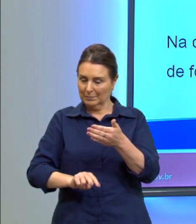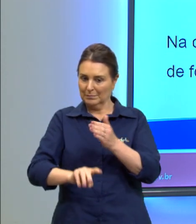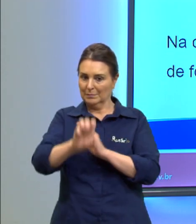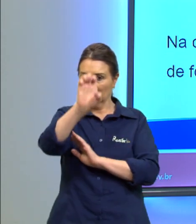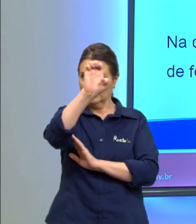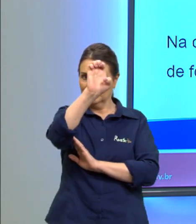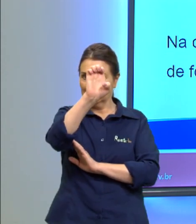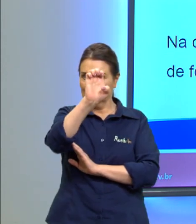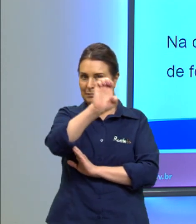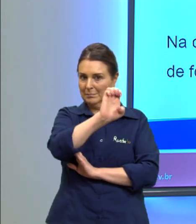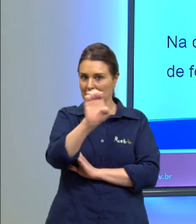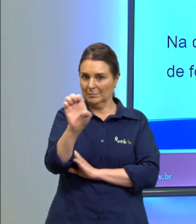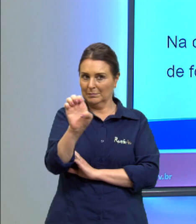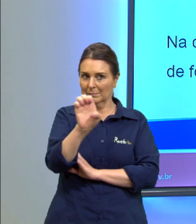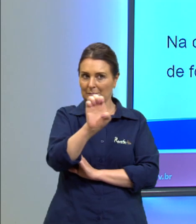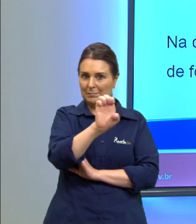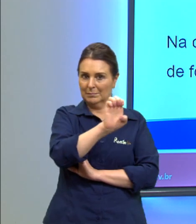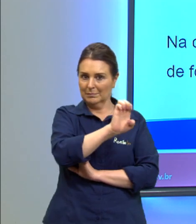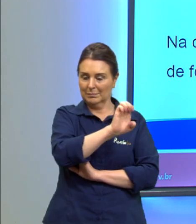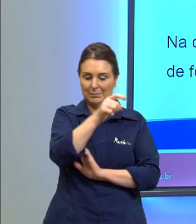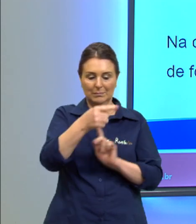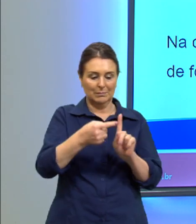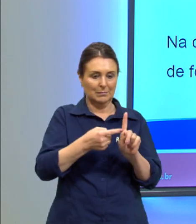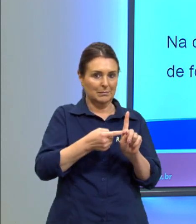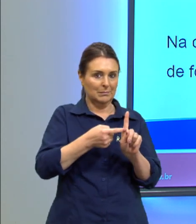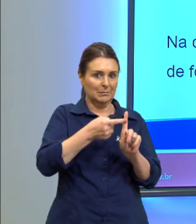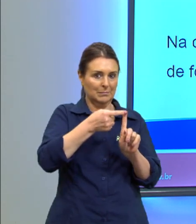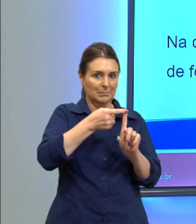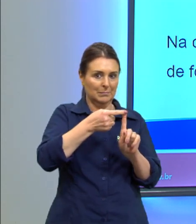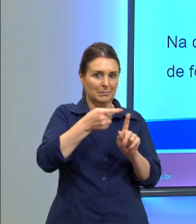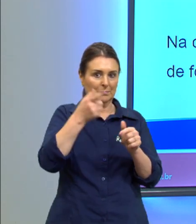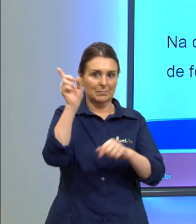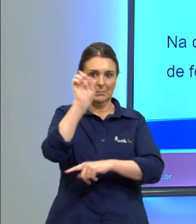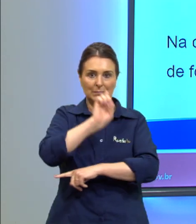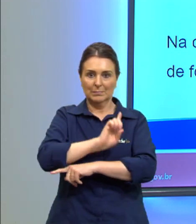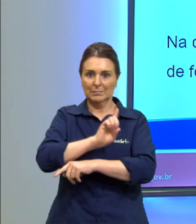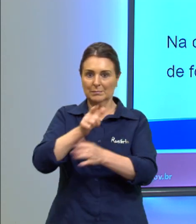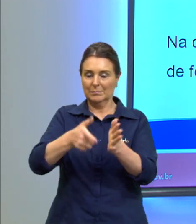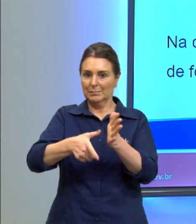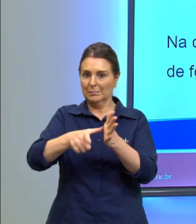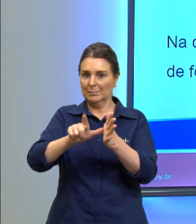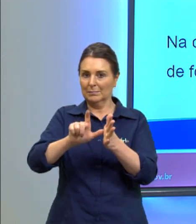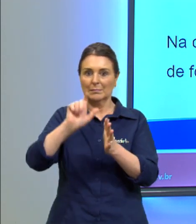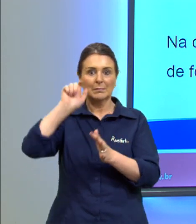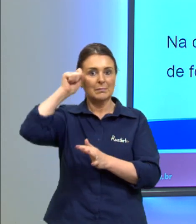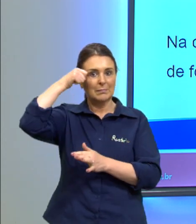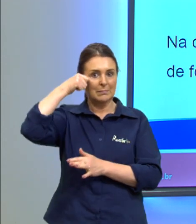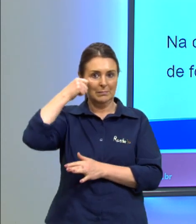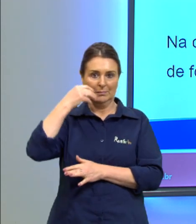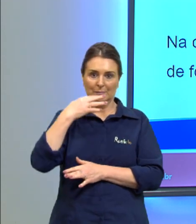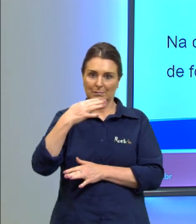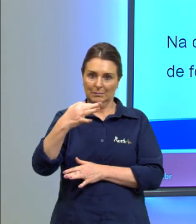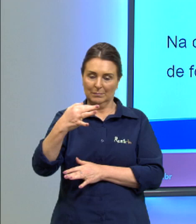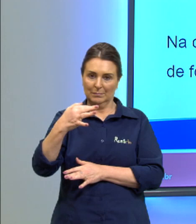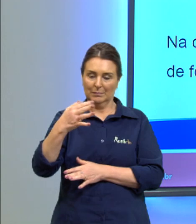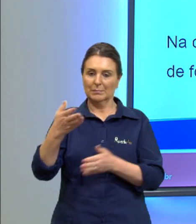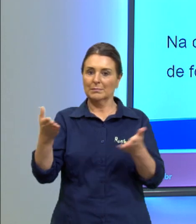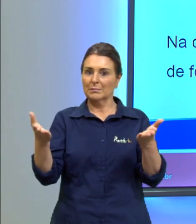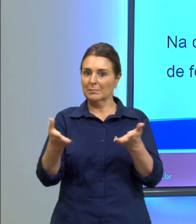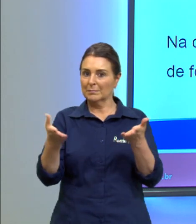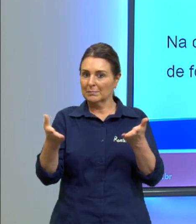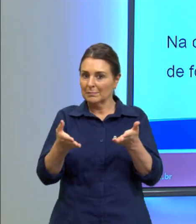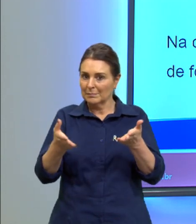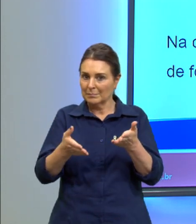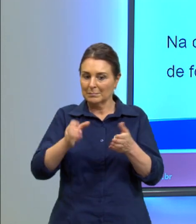lado esquerdo com a temperatura do dia anterior em preto atual em